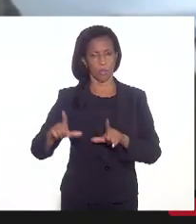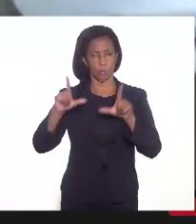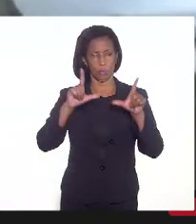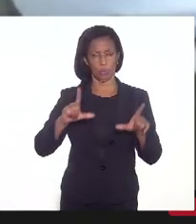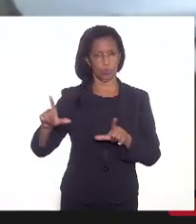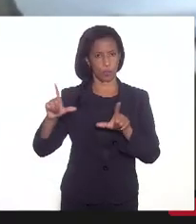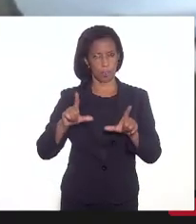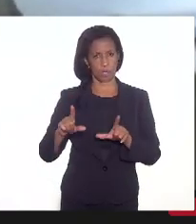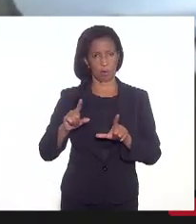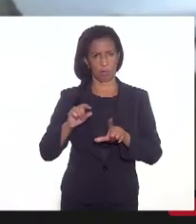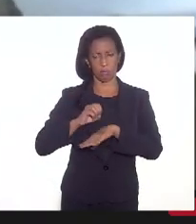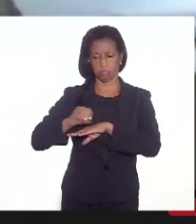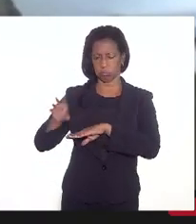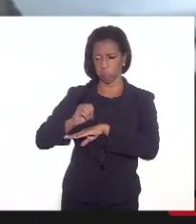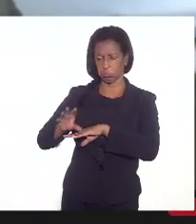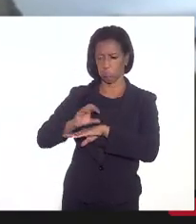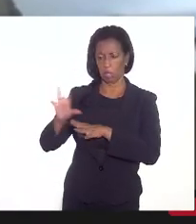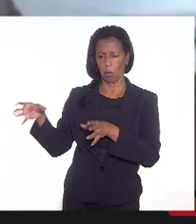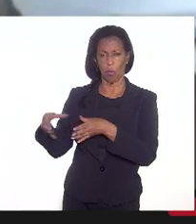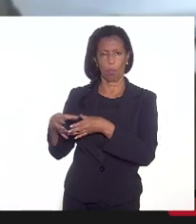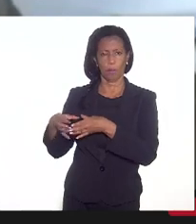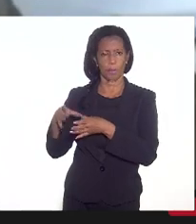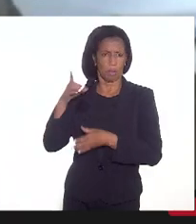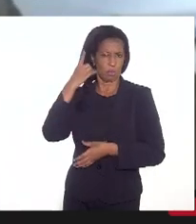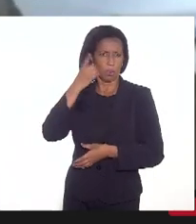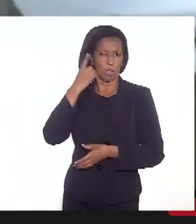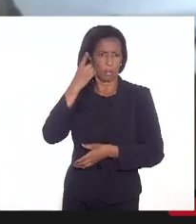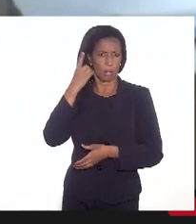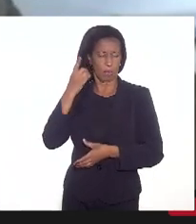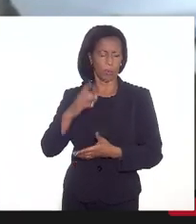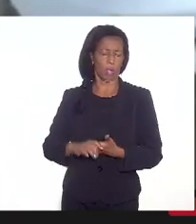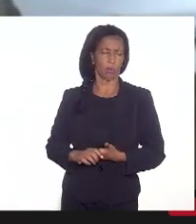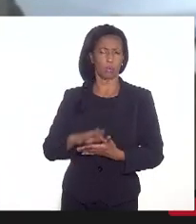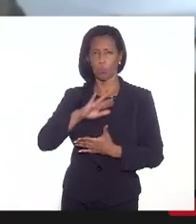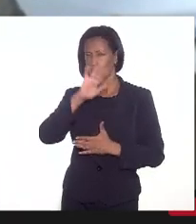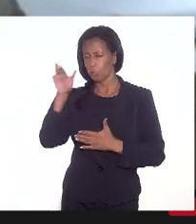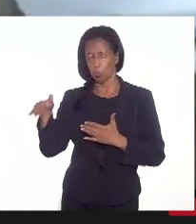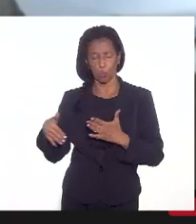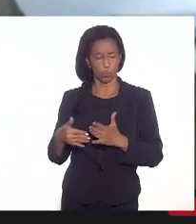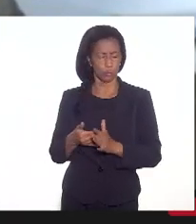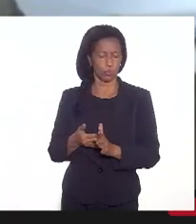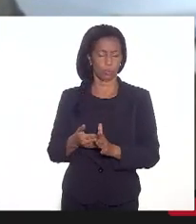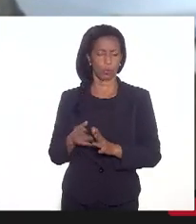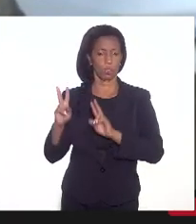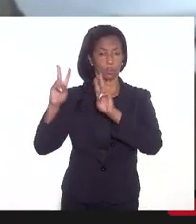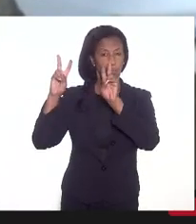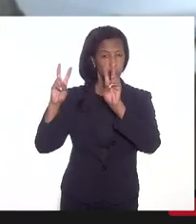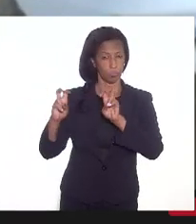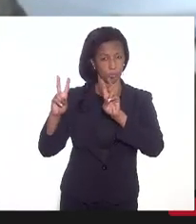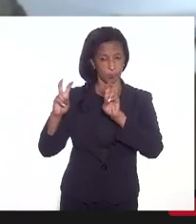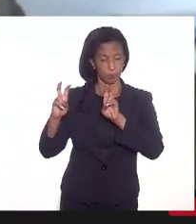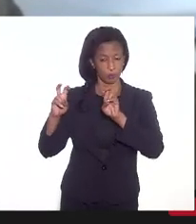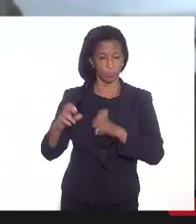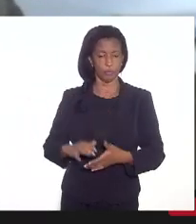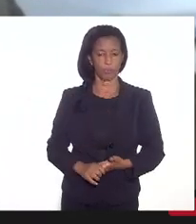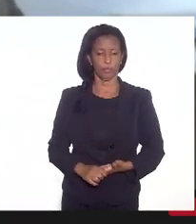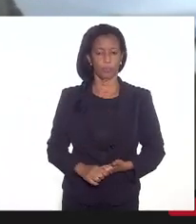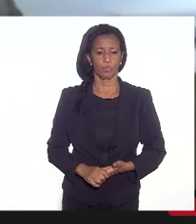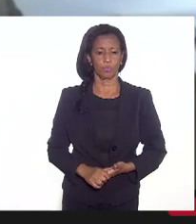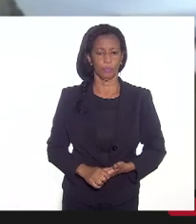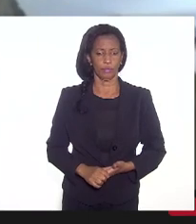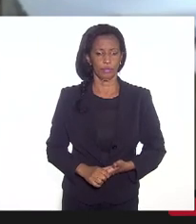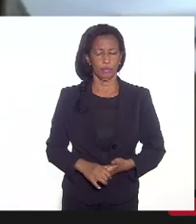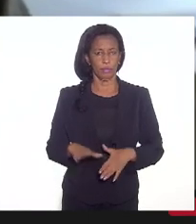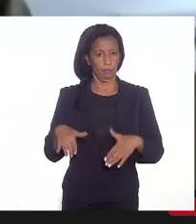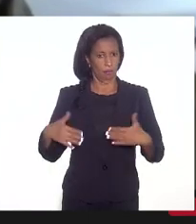os deputados da comissão, titulares e suplentes. Esse é um tema que